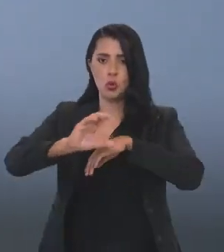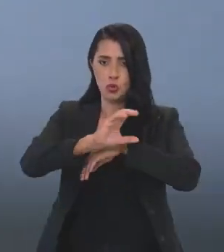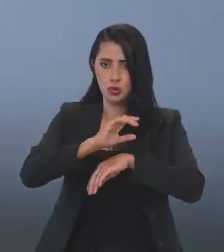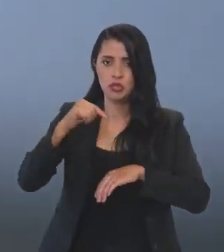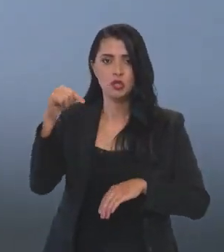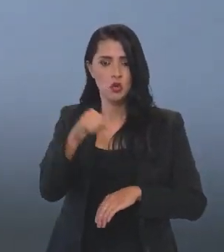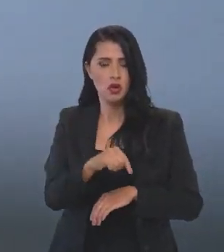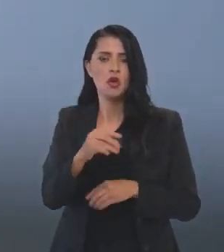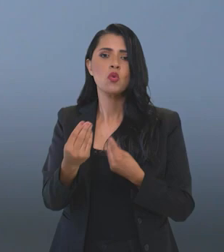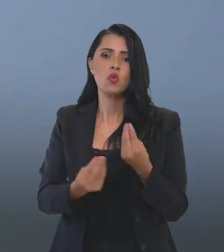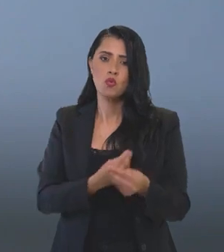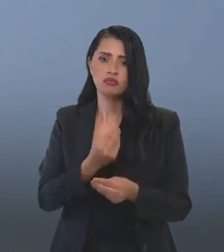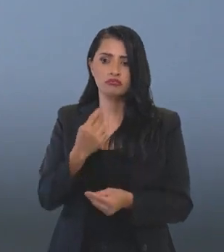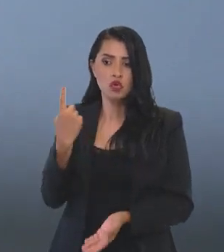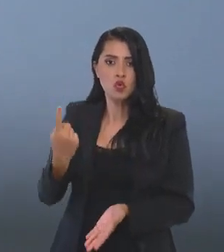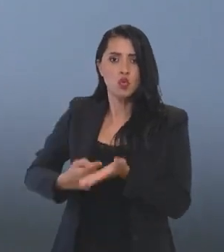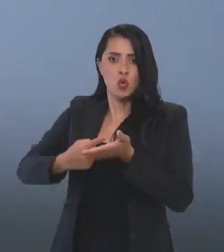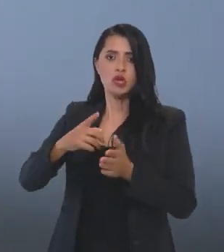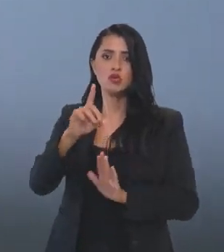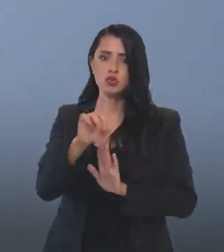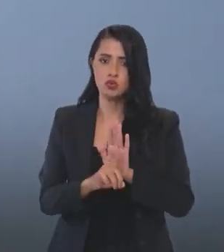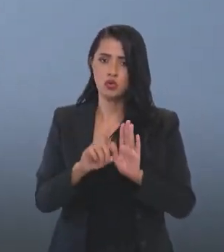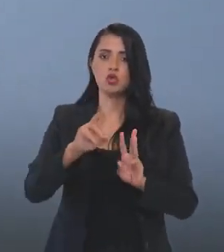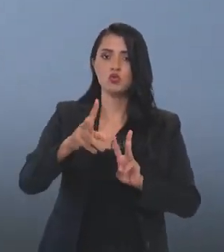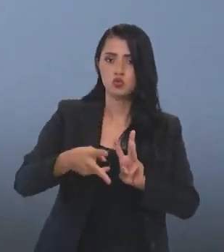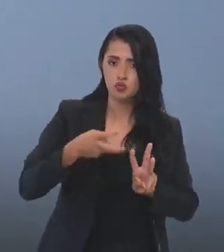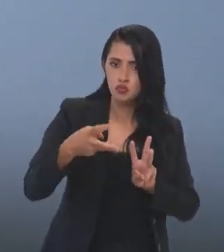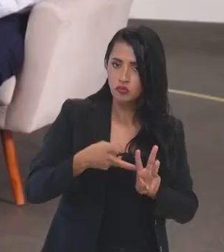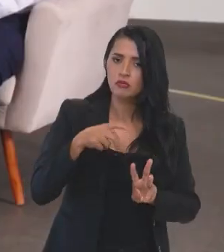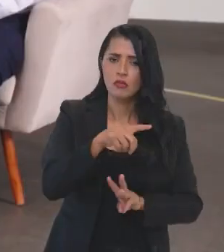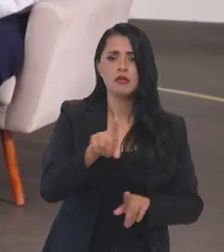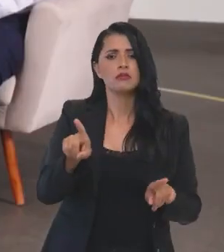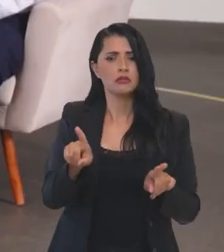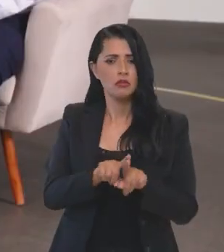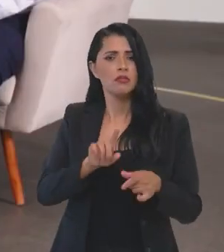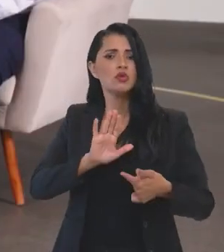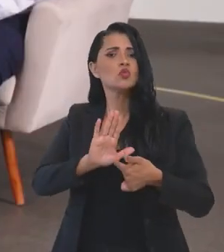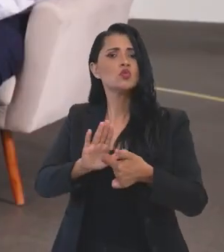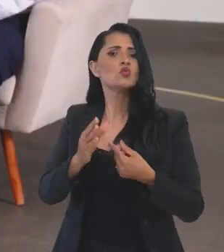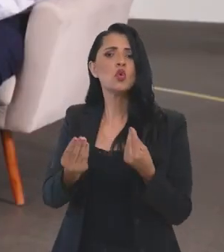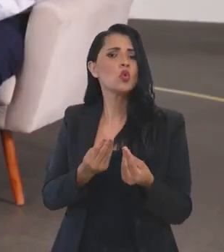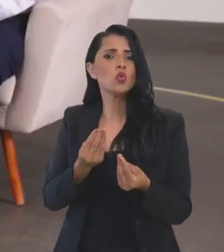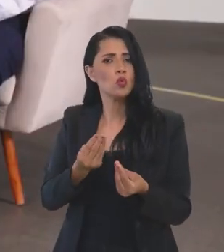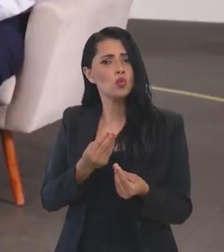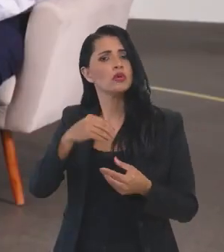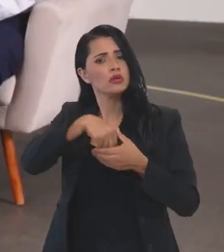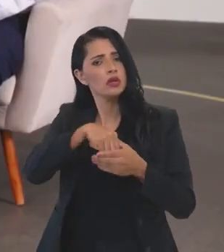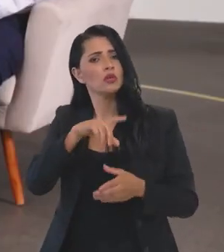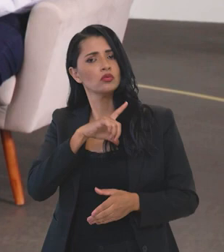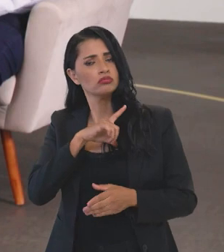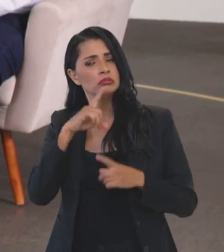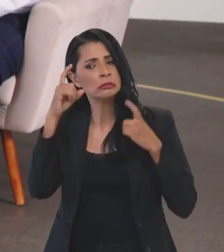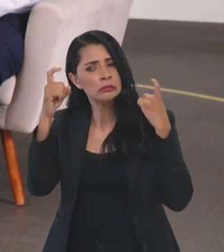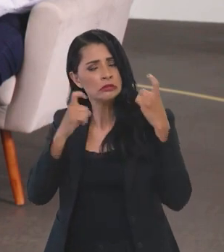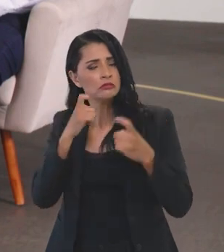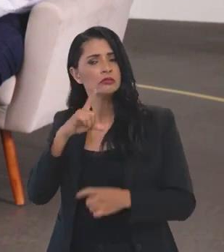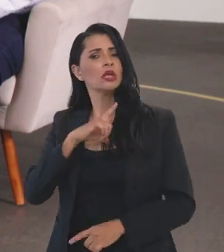finalmente, ela passa a reconhecer os direitos indígenas, ela também traz uma